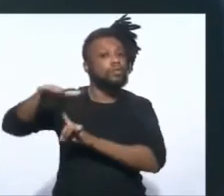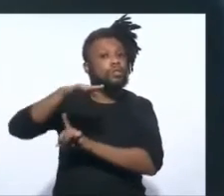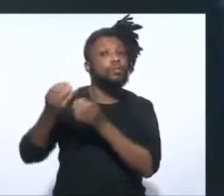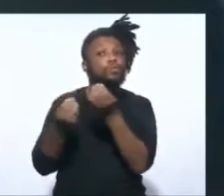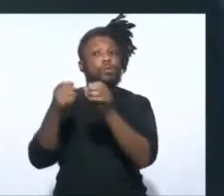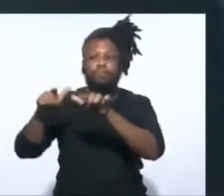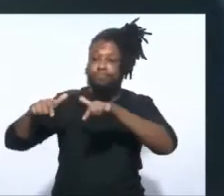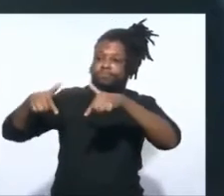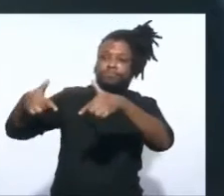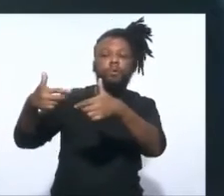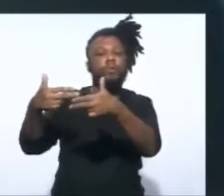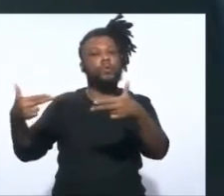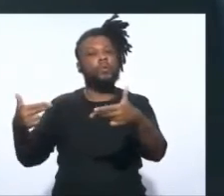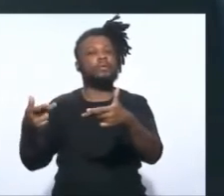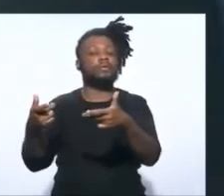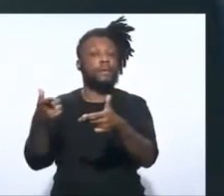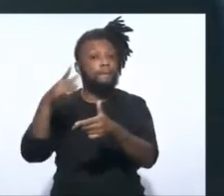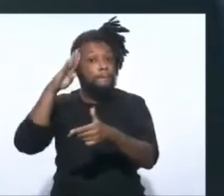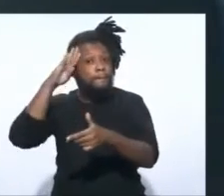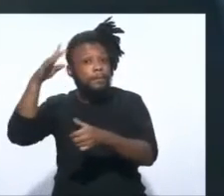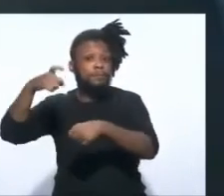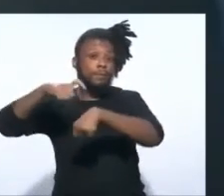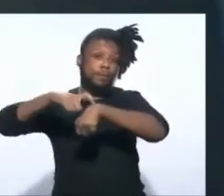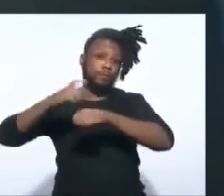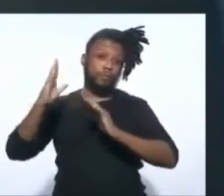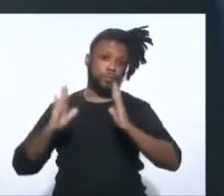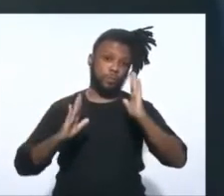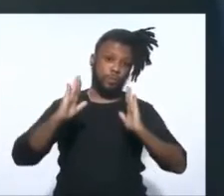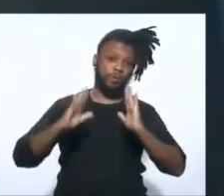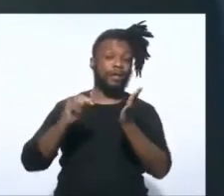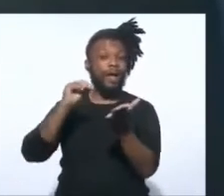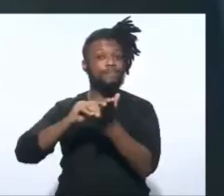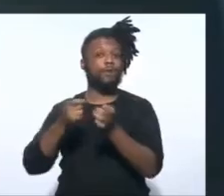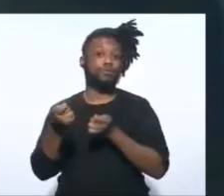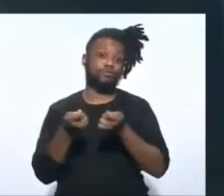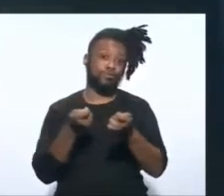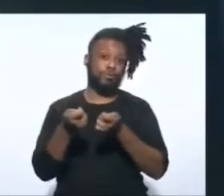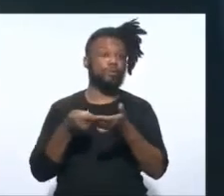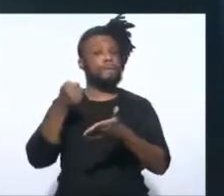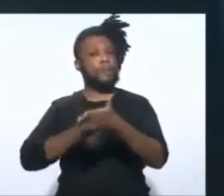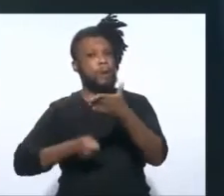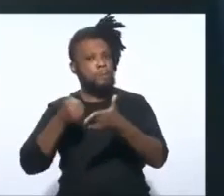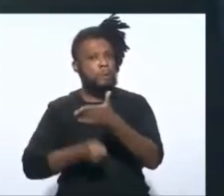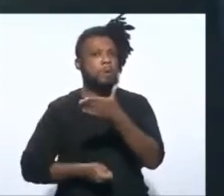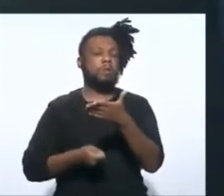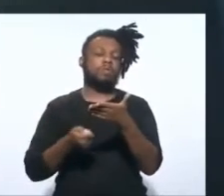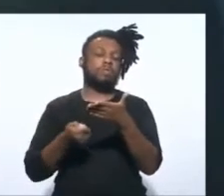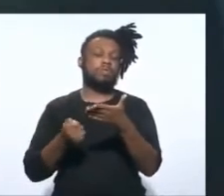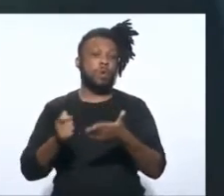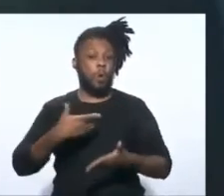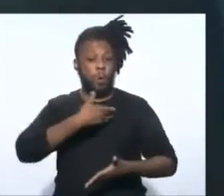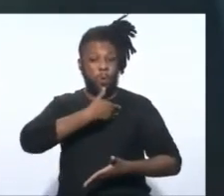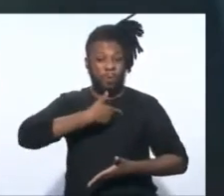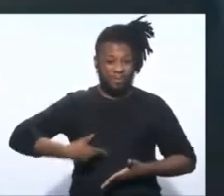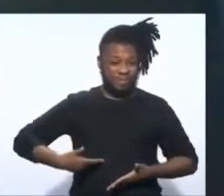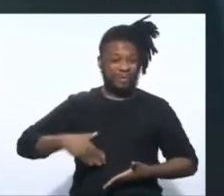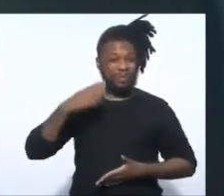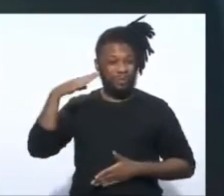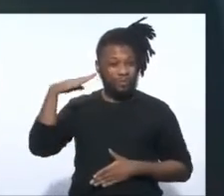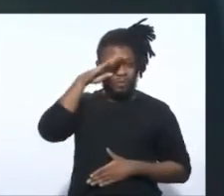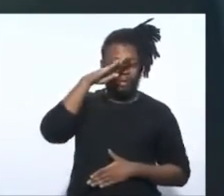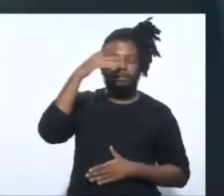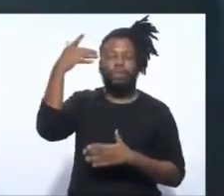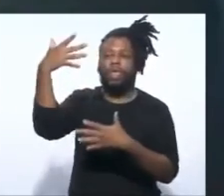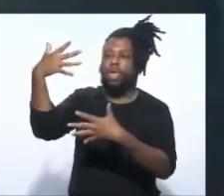funcionar, principalmente num momento onde a falta de coordenação para o enfrentamento à crise é tremenda. O governo Bolsonaro só